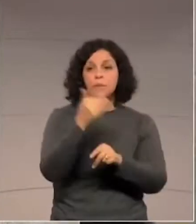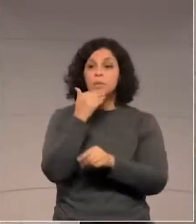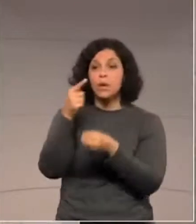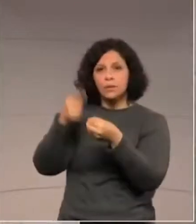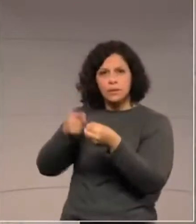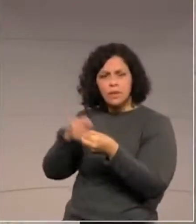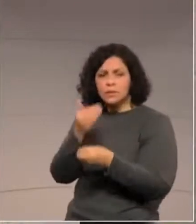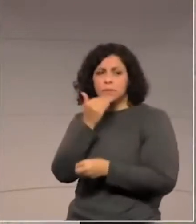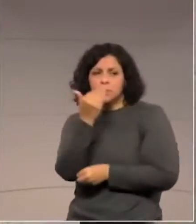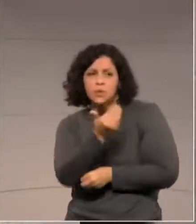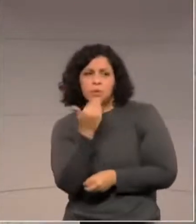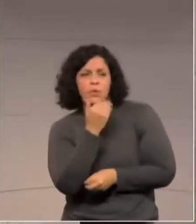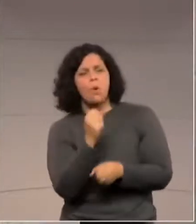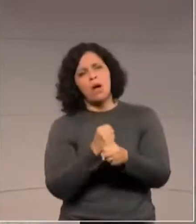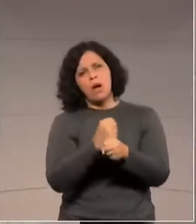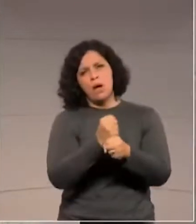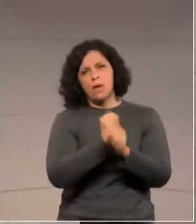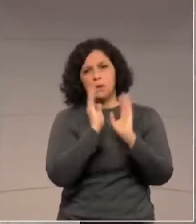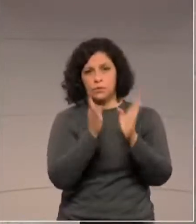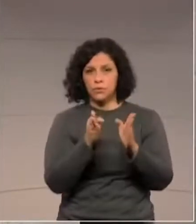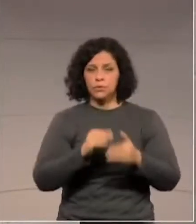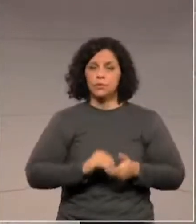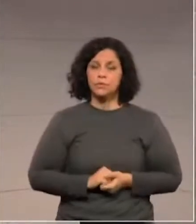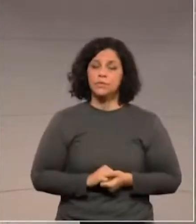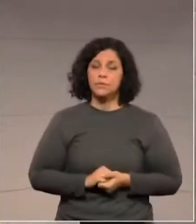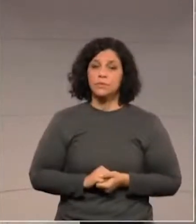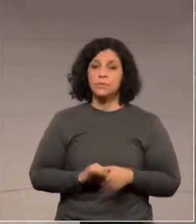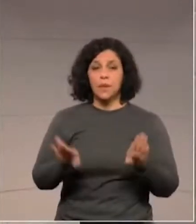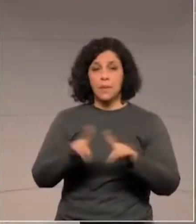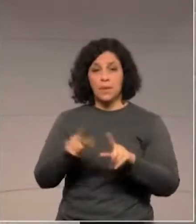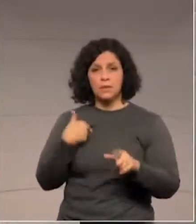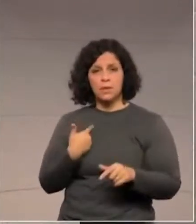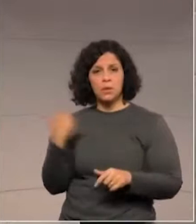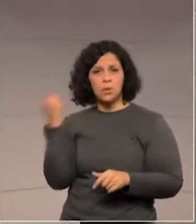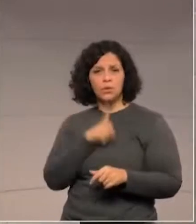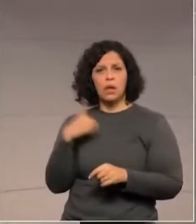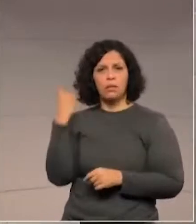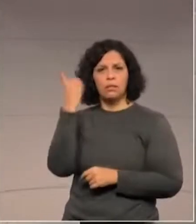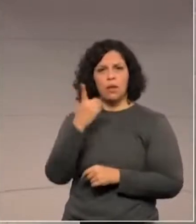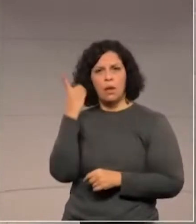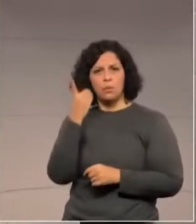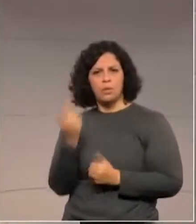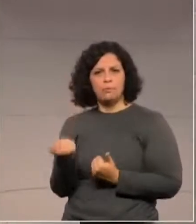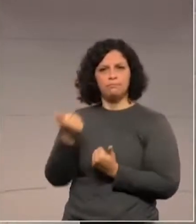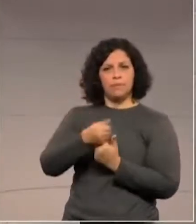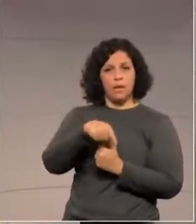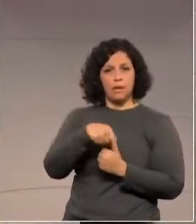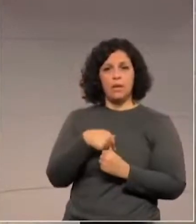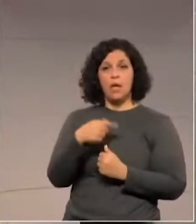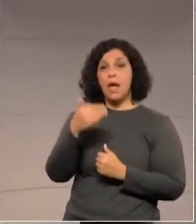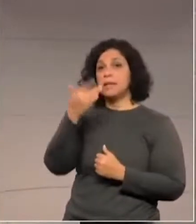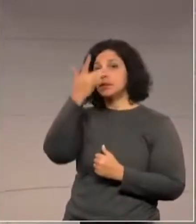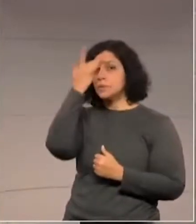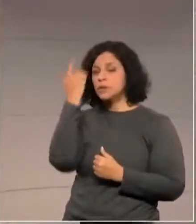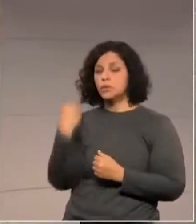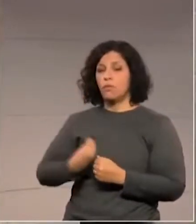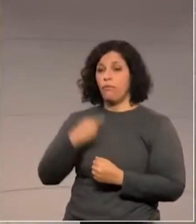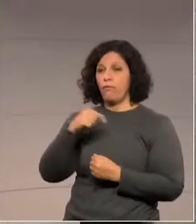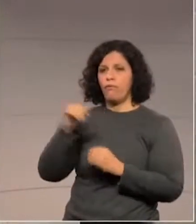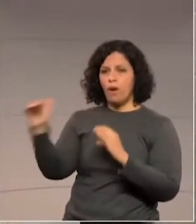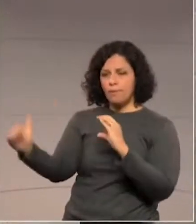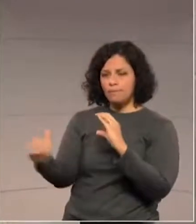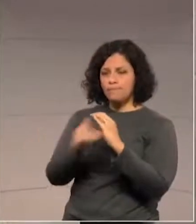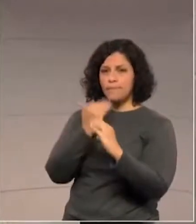Carambaí há muitos anos. Logo que eu assumi o mandato, eu recebi dos moradores justamente